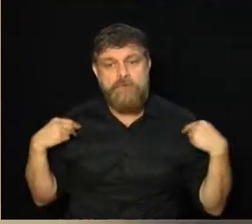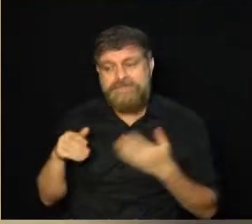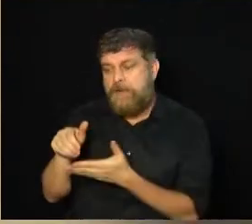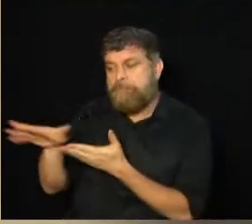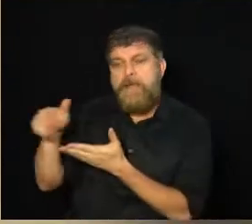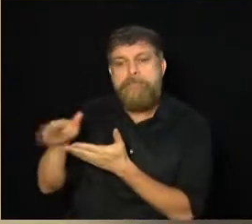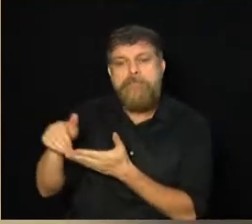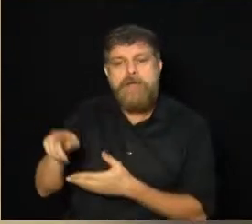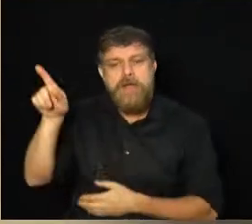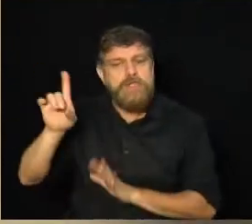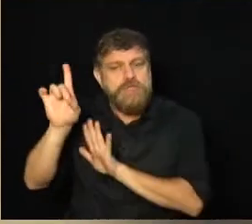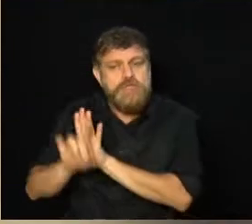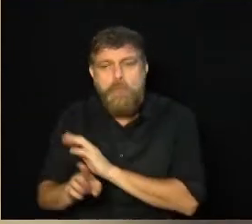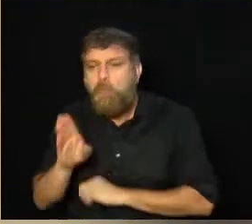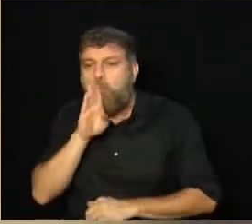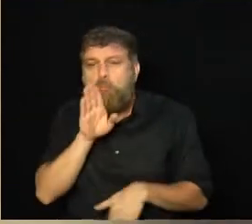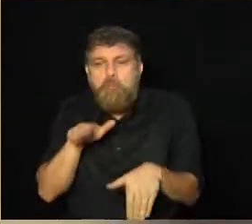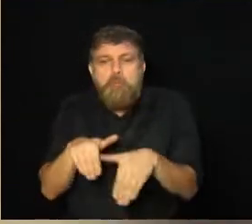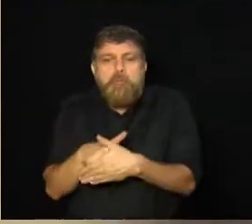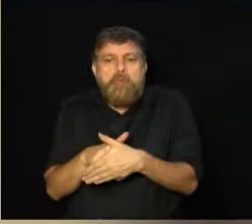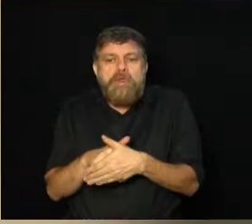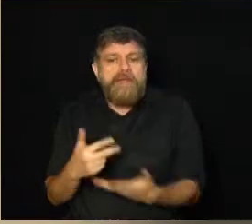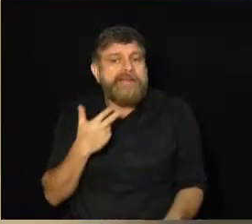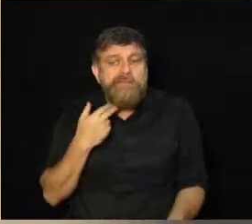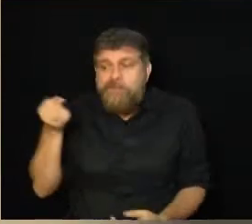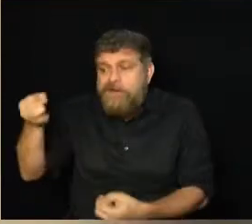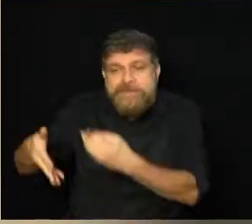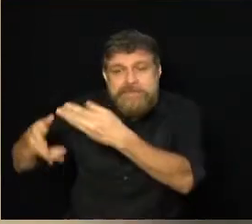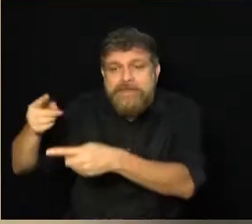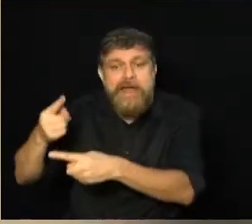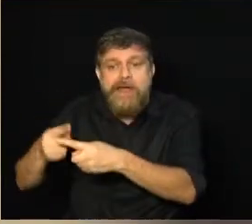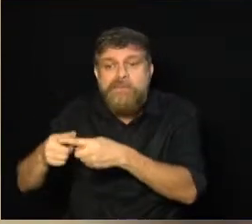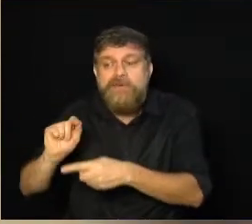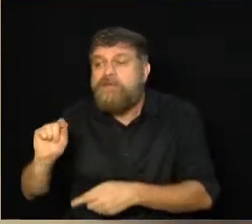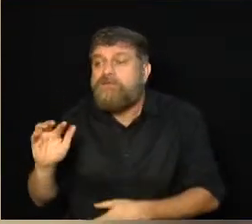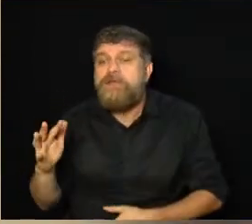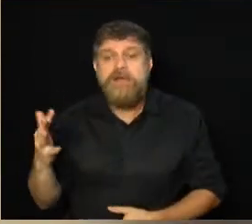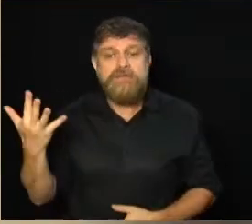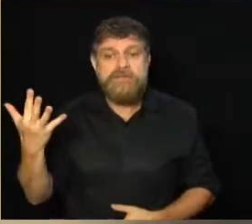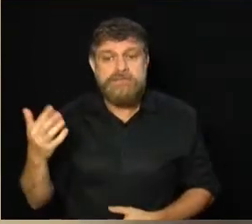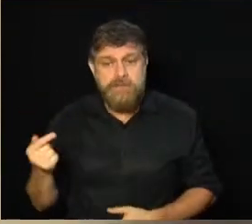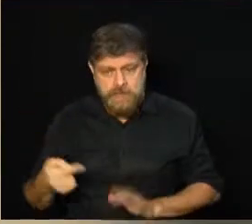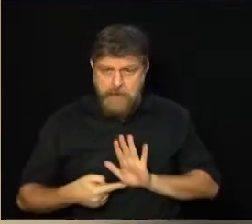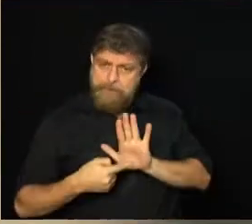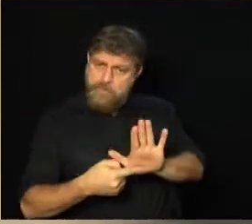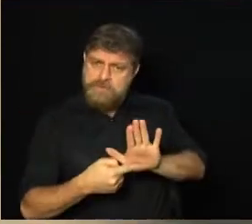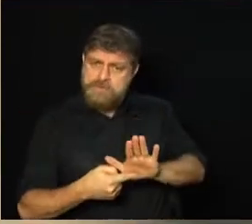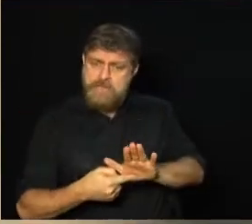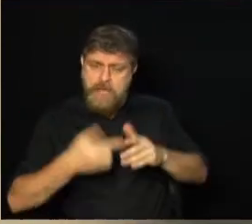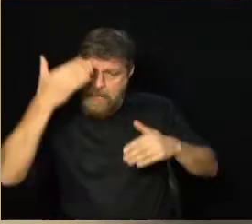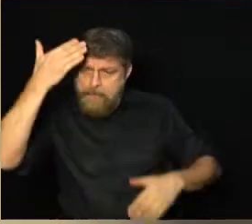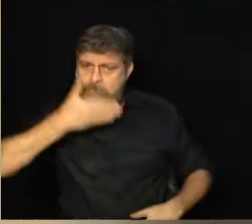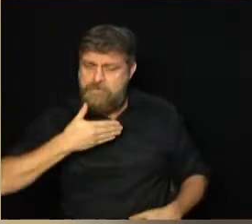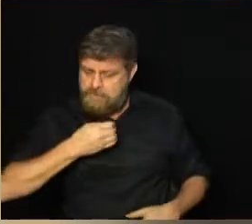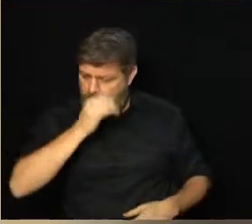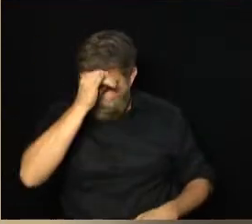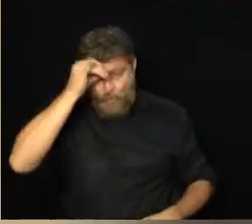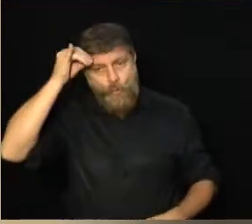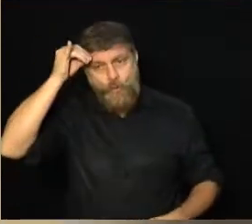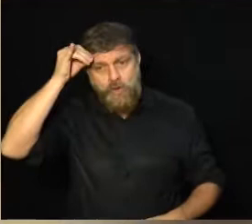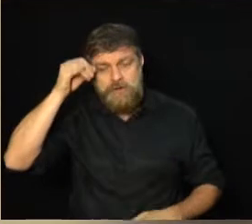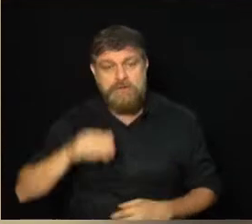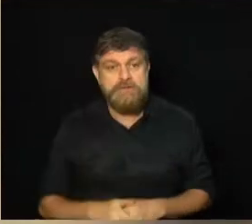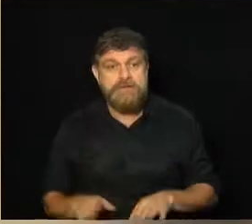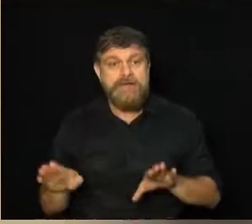direito de conseguir argumentar, apresentar a sua defesa. E, por outro lado, a